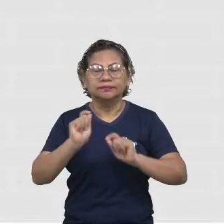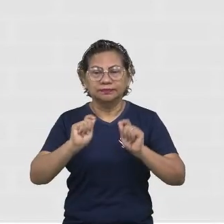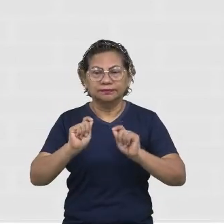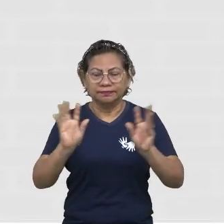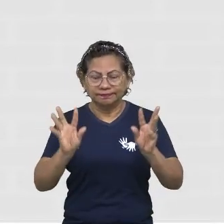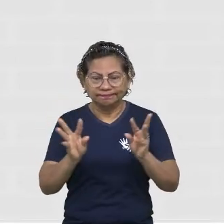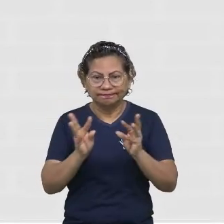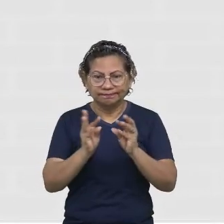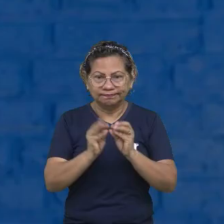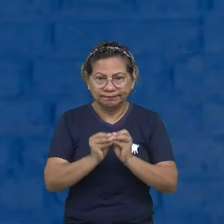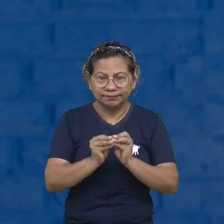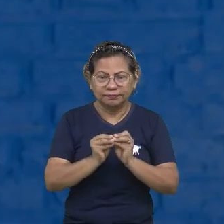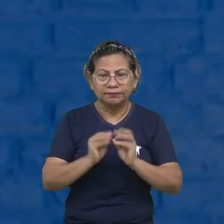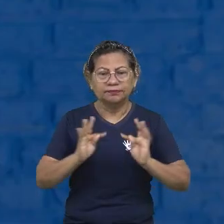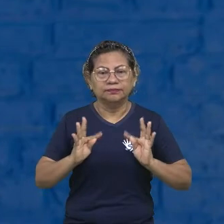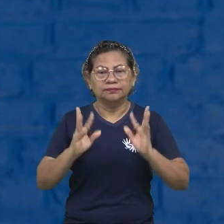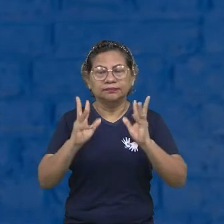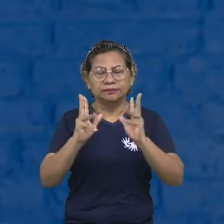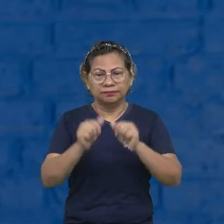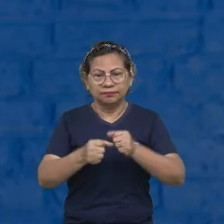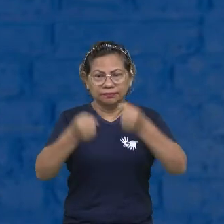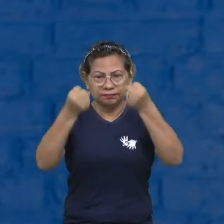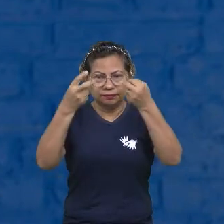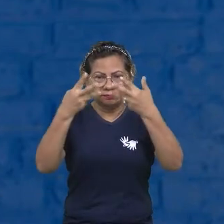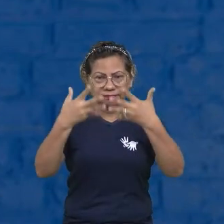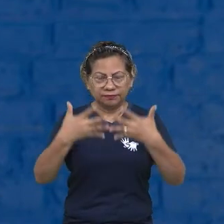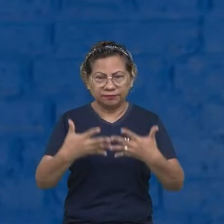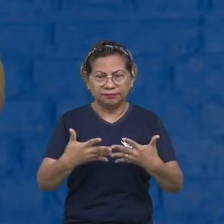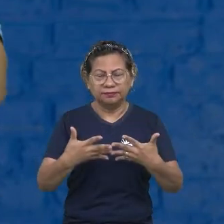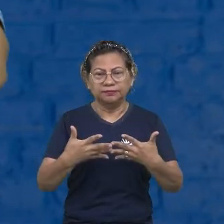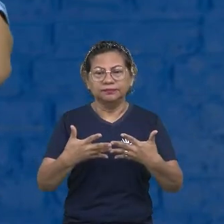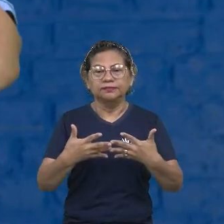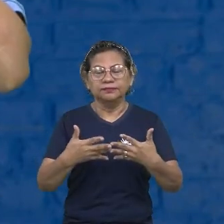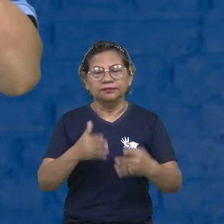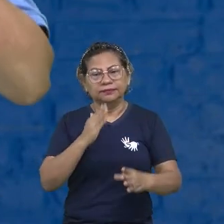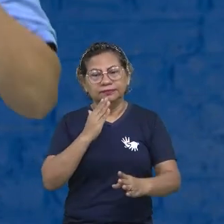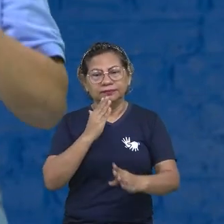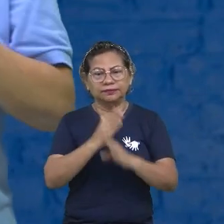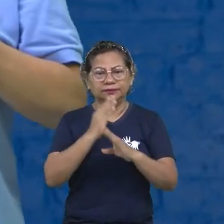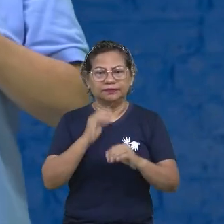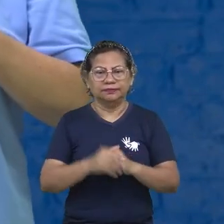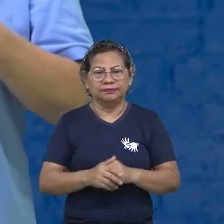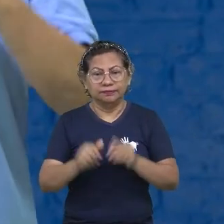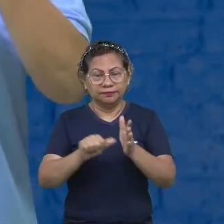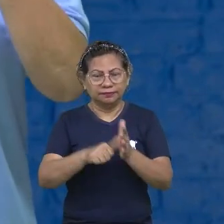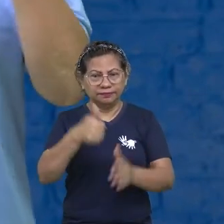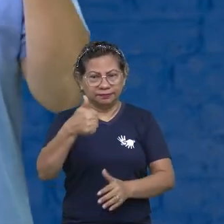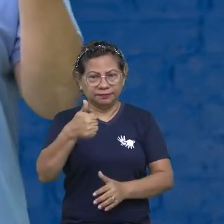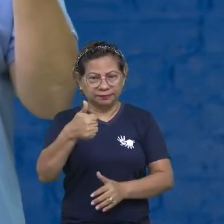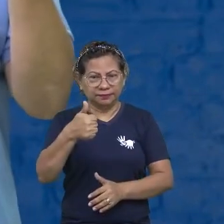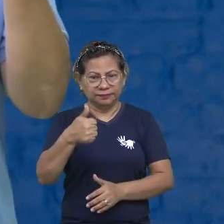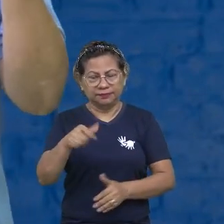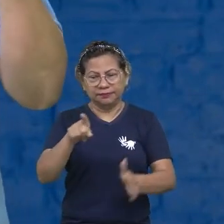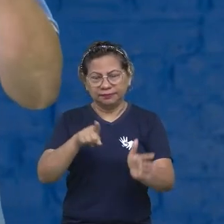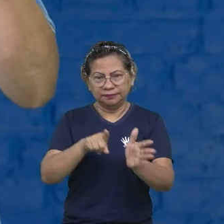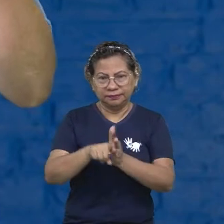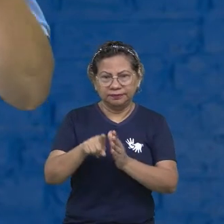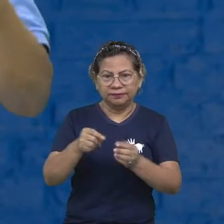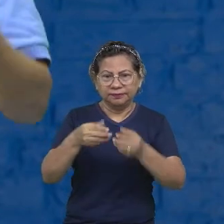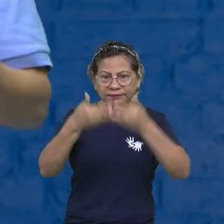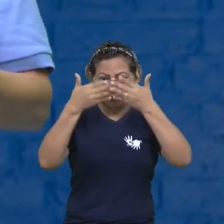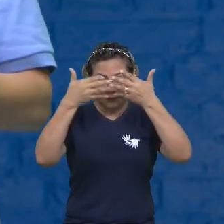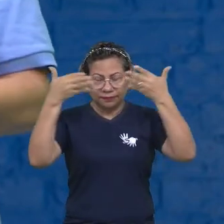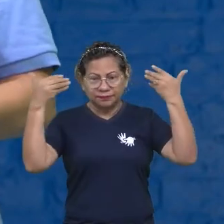tudo que nós falamos durante esses nossos encontros. Primeiro, nós questionamos vocês. Tirem a venda.